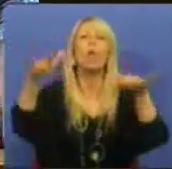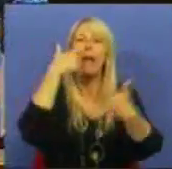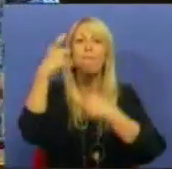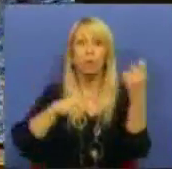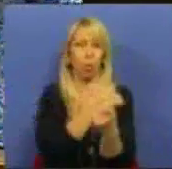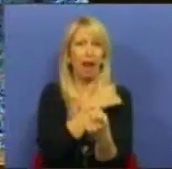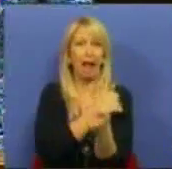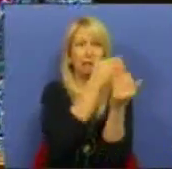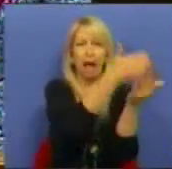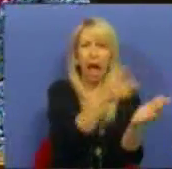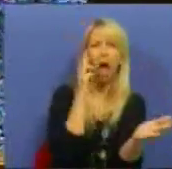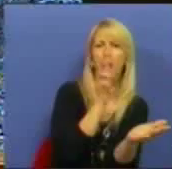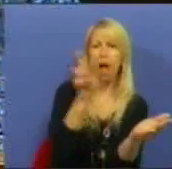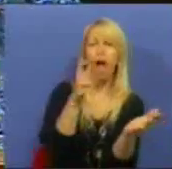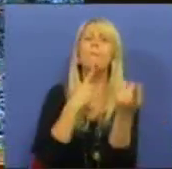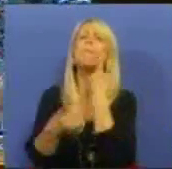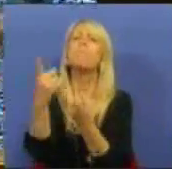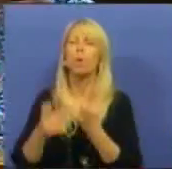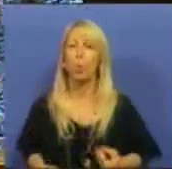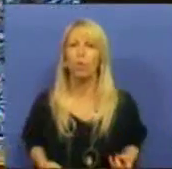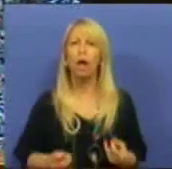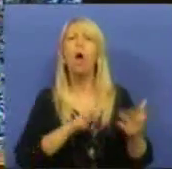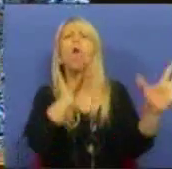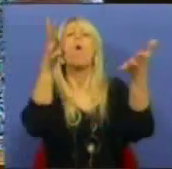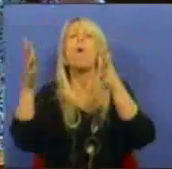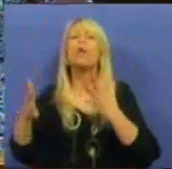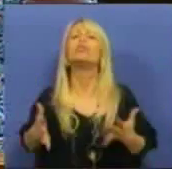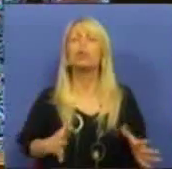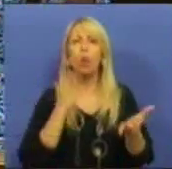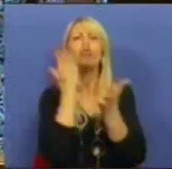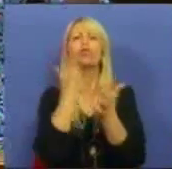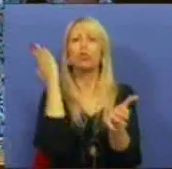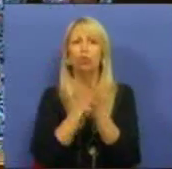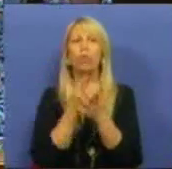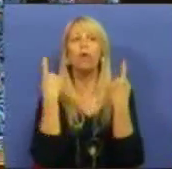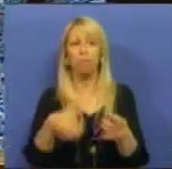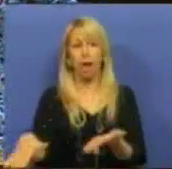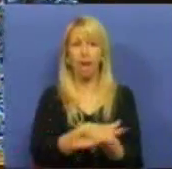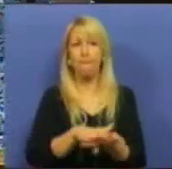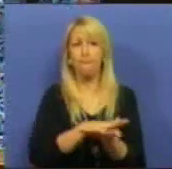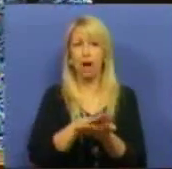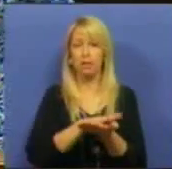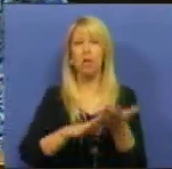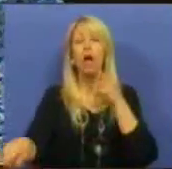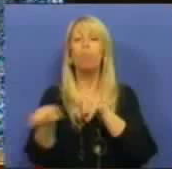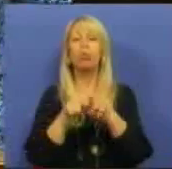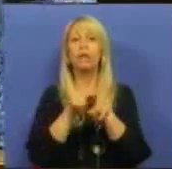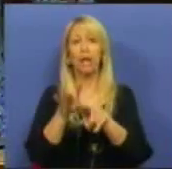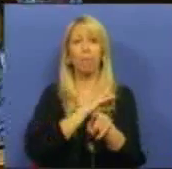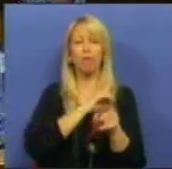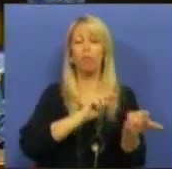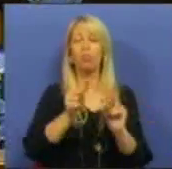colocará. Onde estão, Senhor Ministro, os estudos que sustentam a política privatizadora do seu Governo?